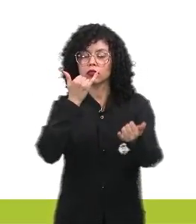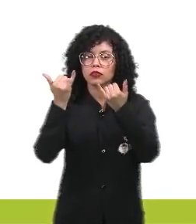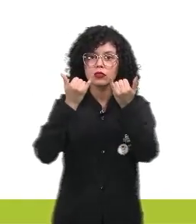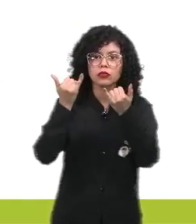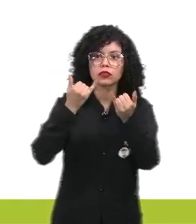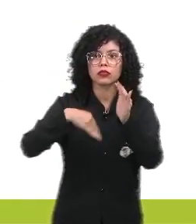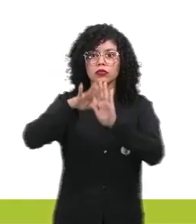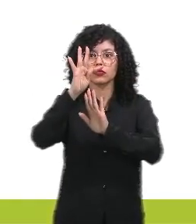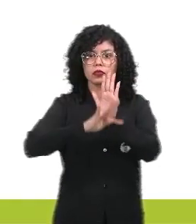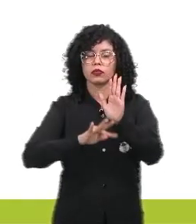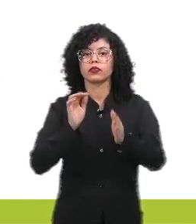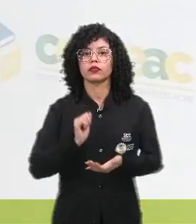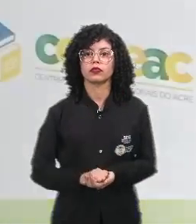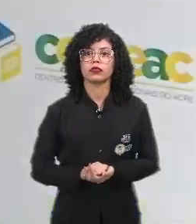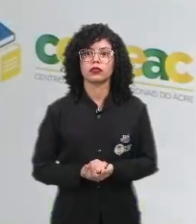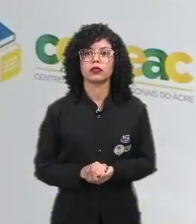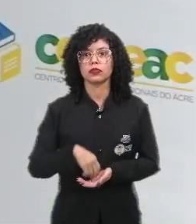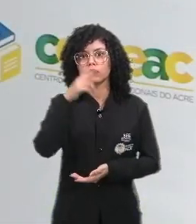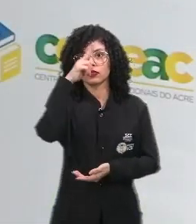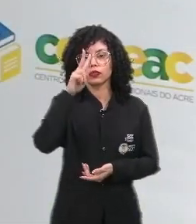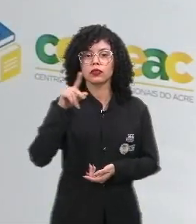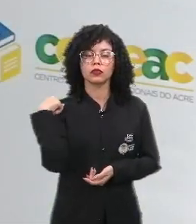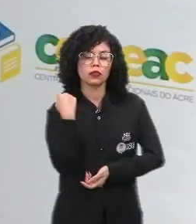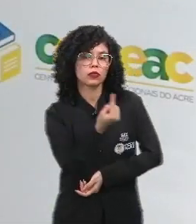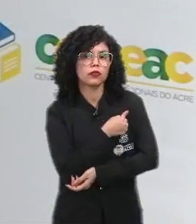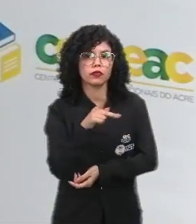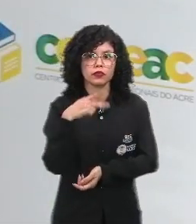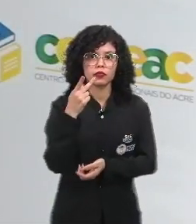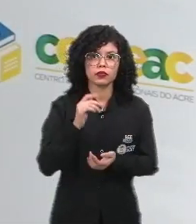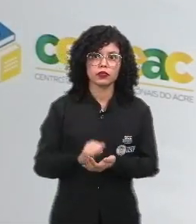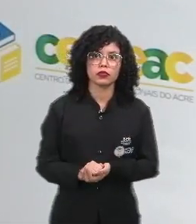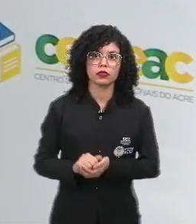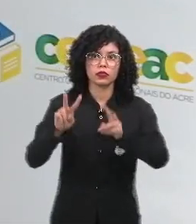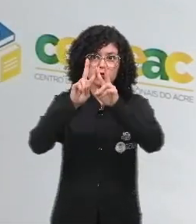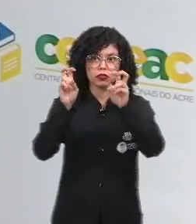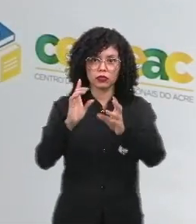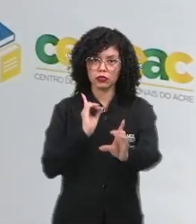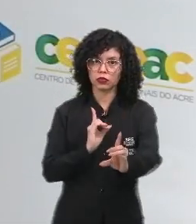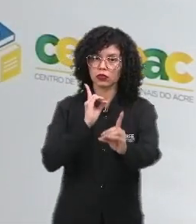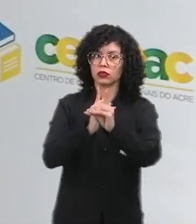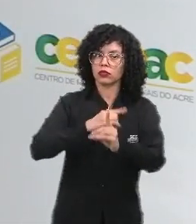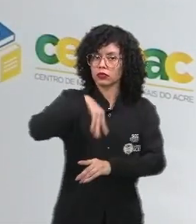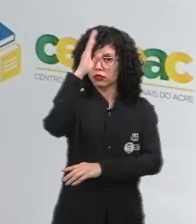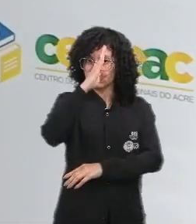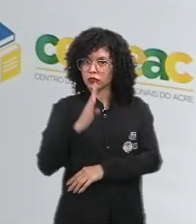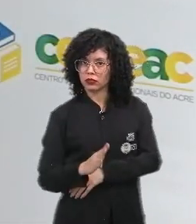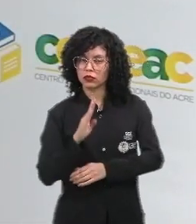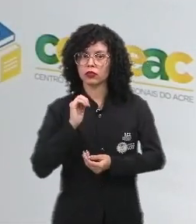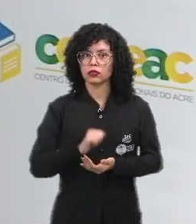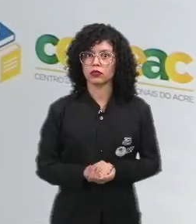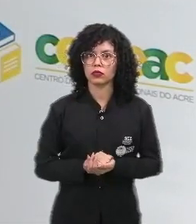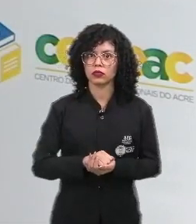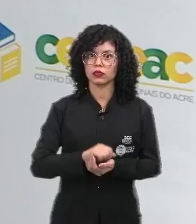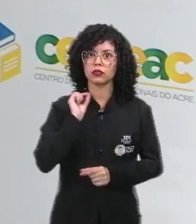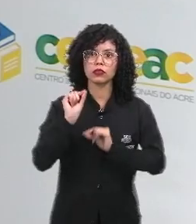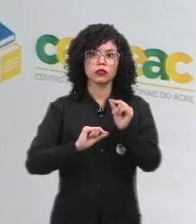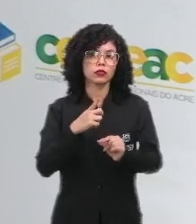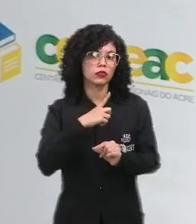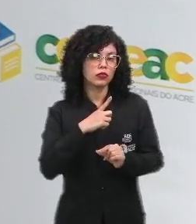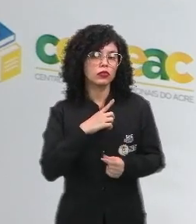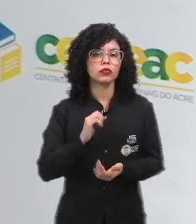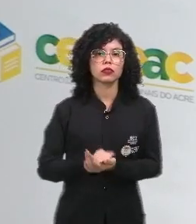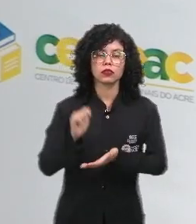esse texto aqui ao lado? Lembra que nós estamos falando de processo de descobrimento do Brasil. Então, o que é que nós temos?